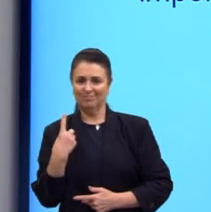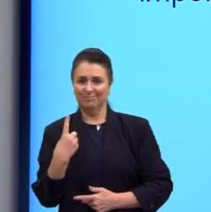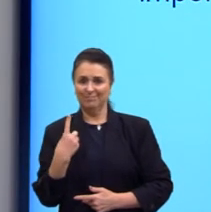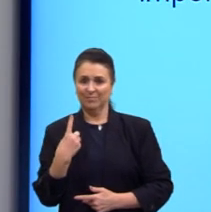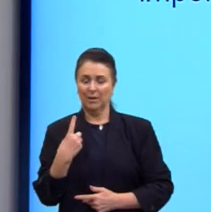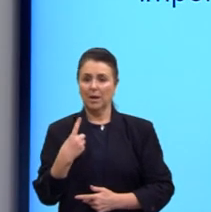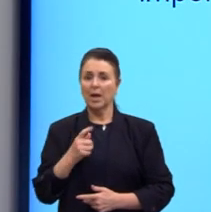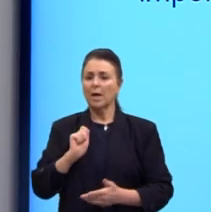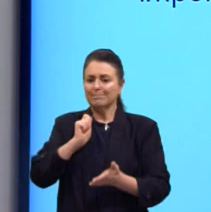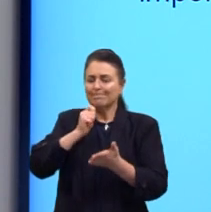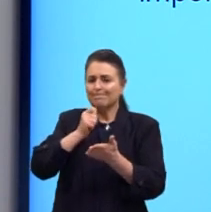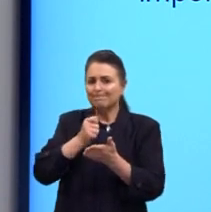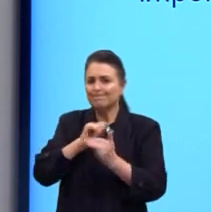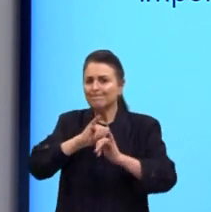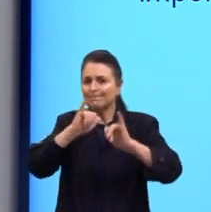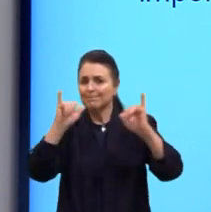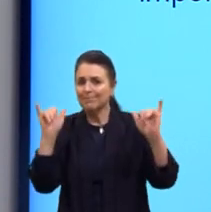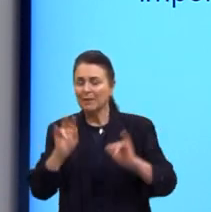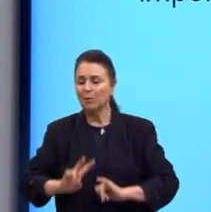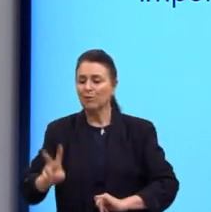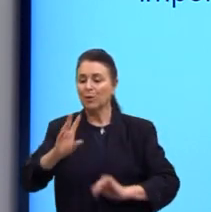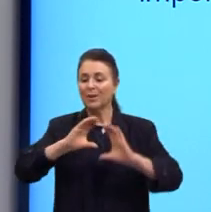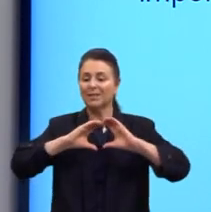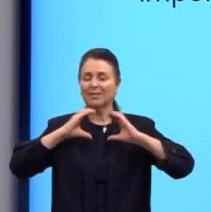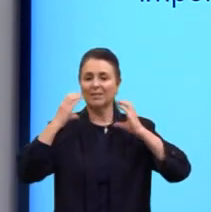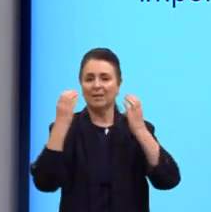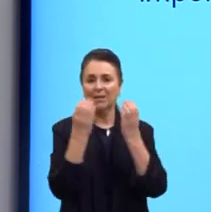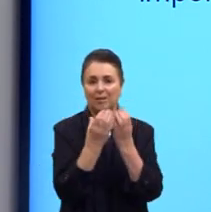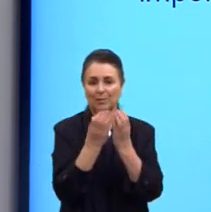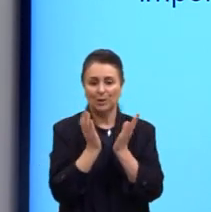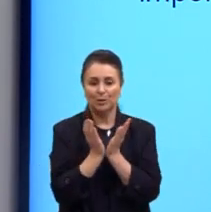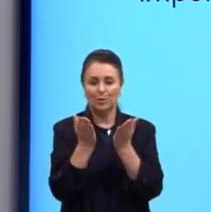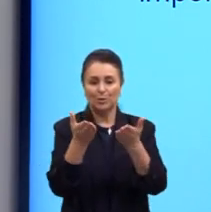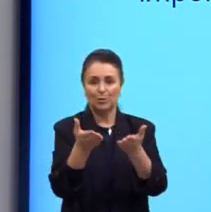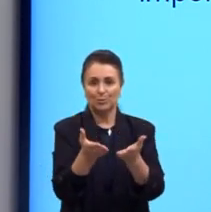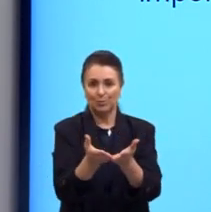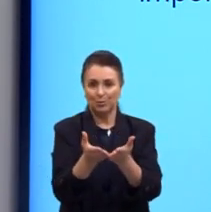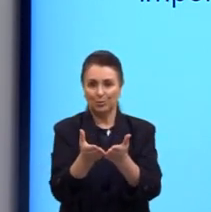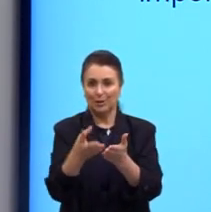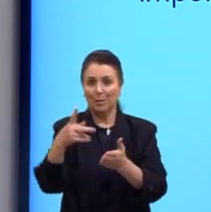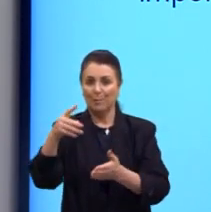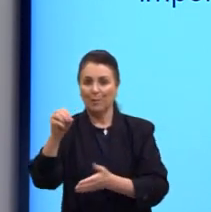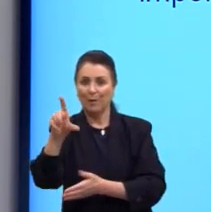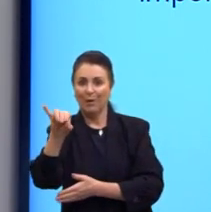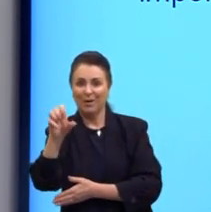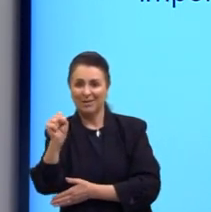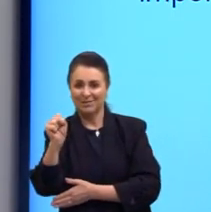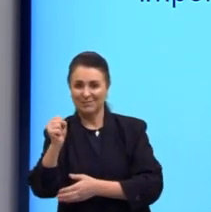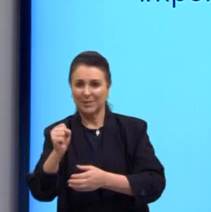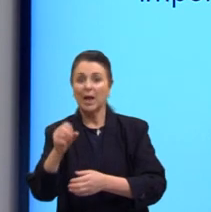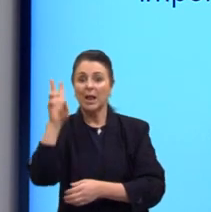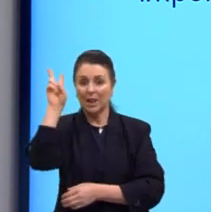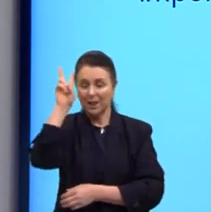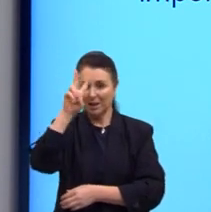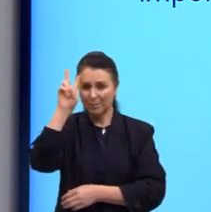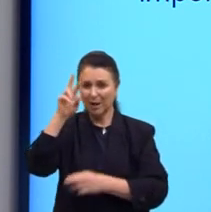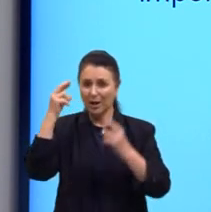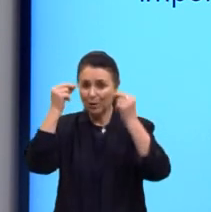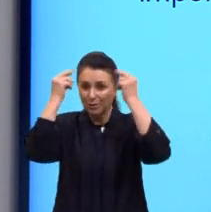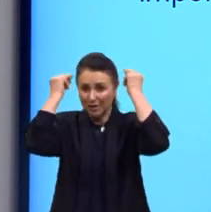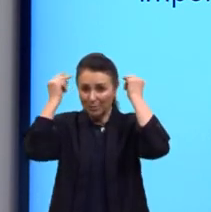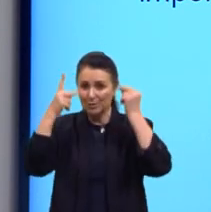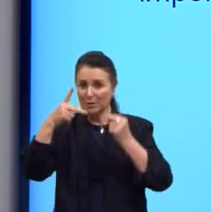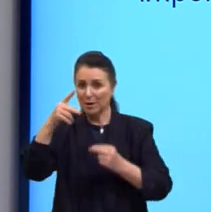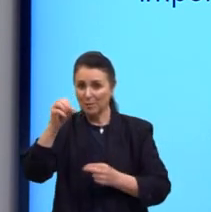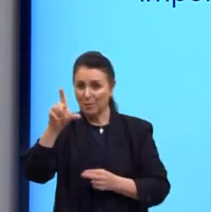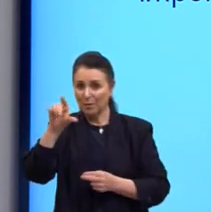reafirmar o valor da comunidade, do coletivo, do polis. Nossos amigos gregos lá tinham muito disso, e